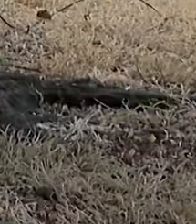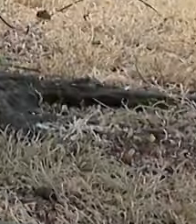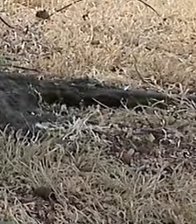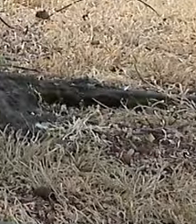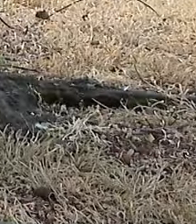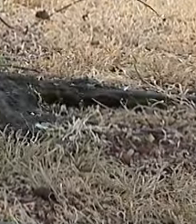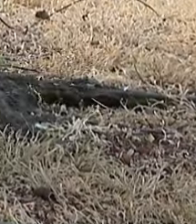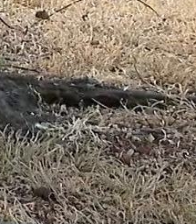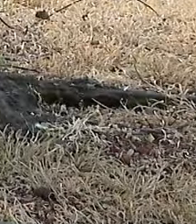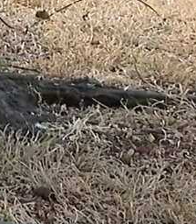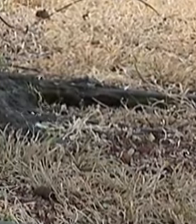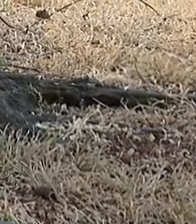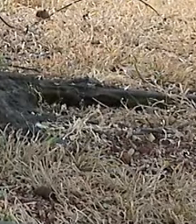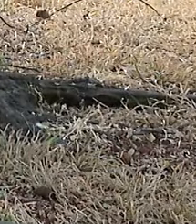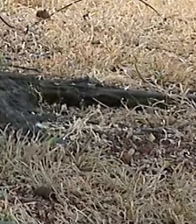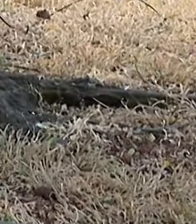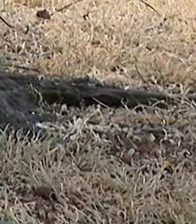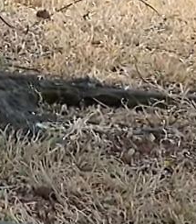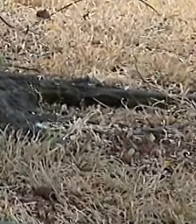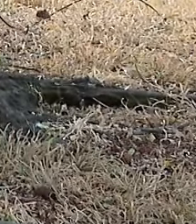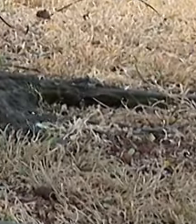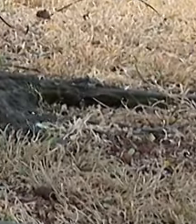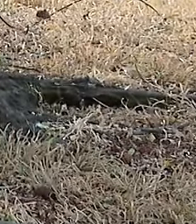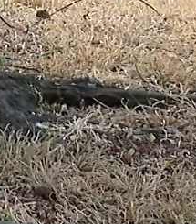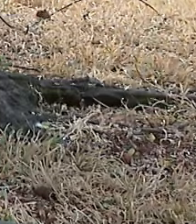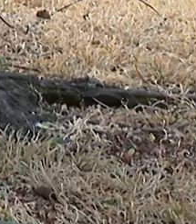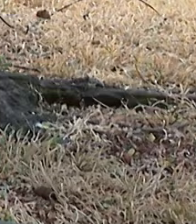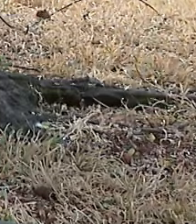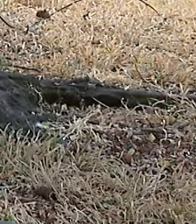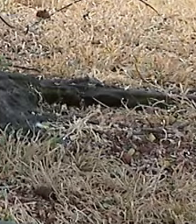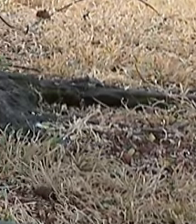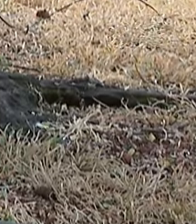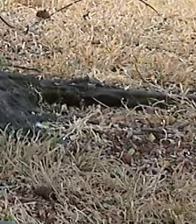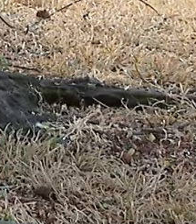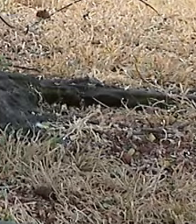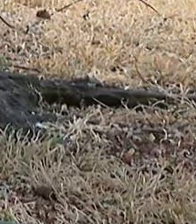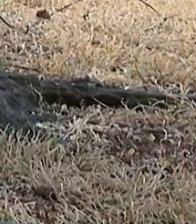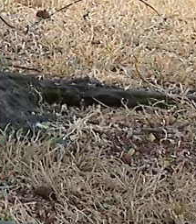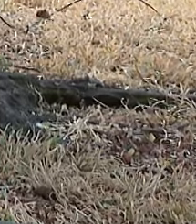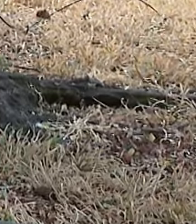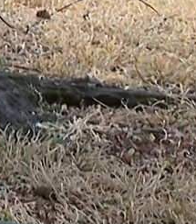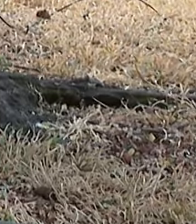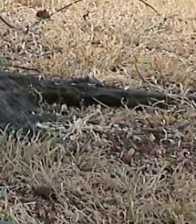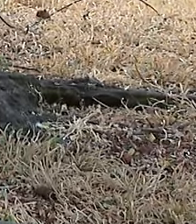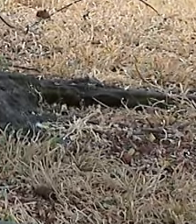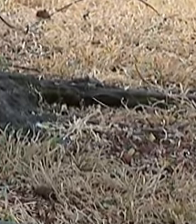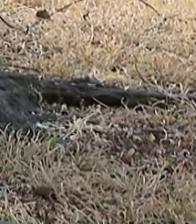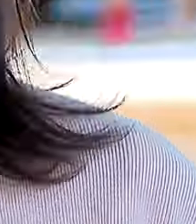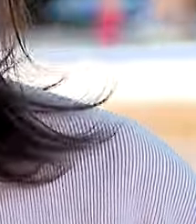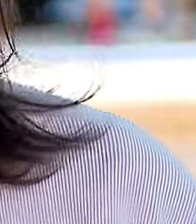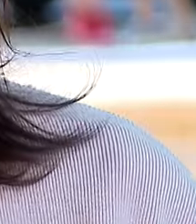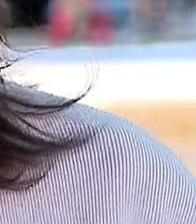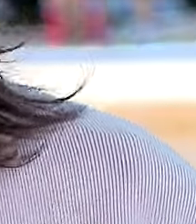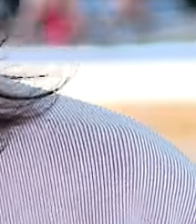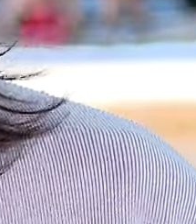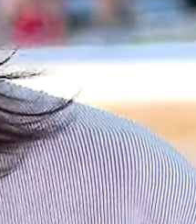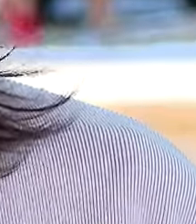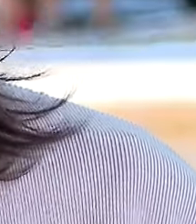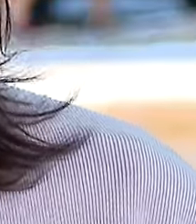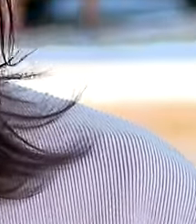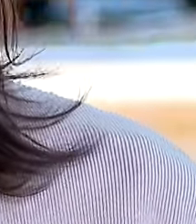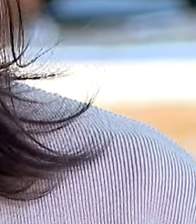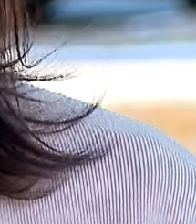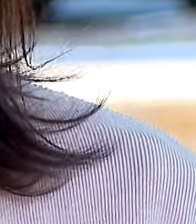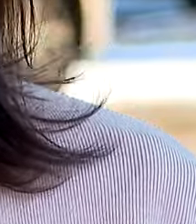Quando o marido ficou desempregado Larissa recorreu a empréstimos para pagar as despesas da casa depois de algum